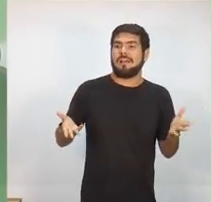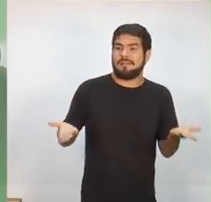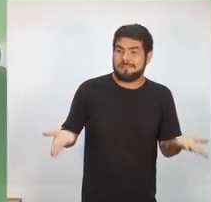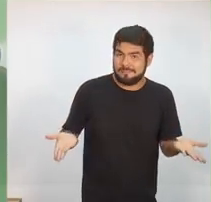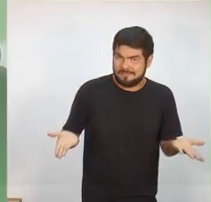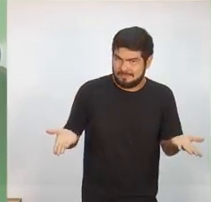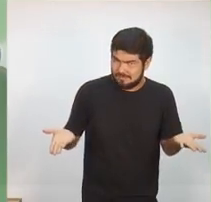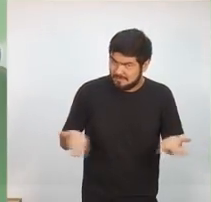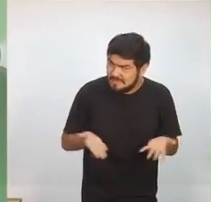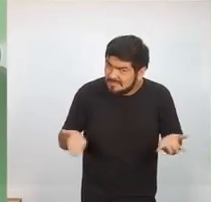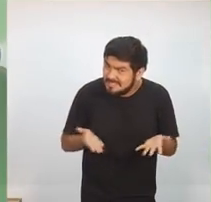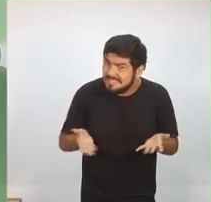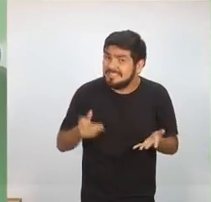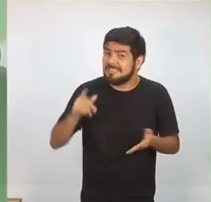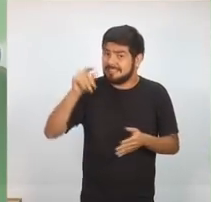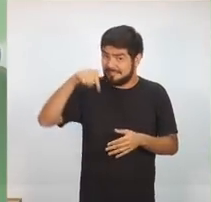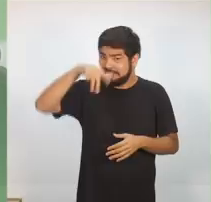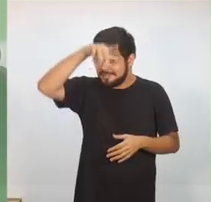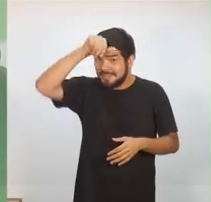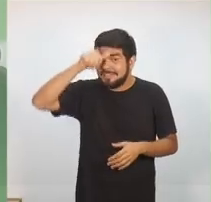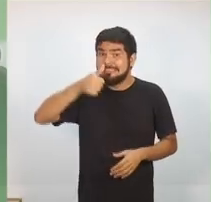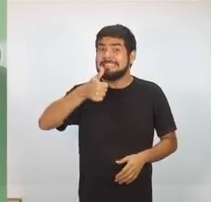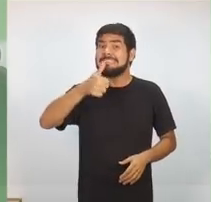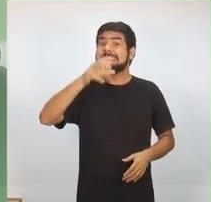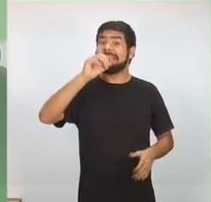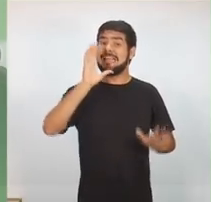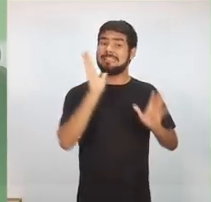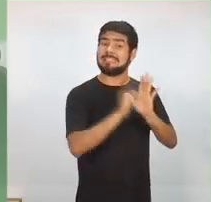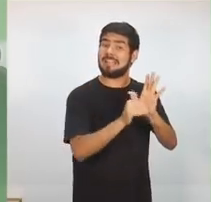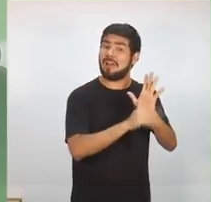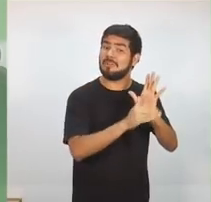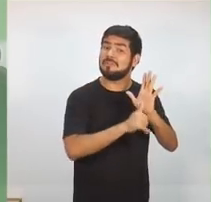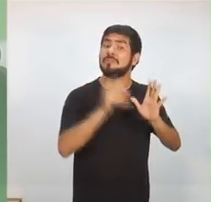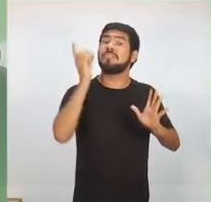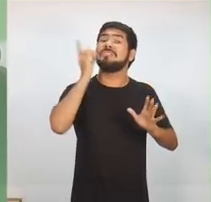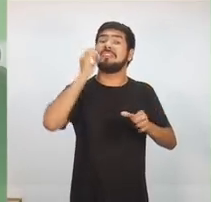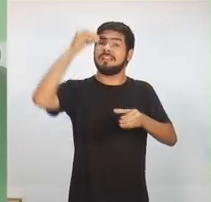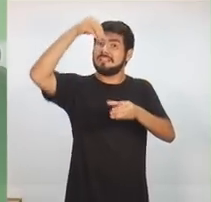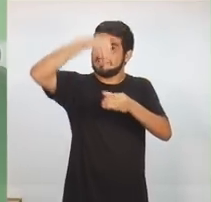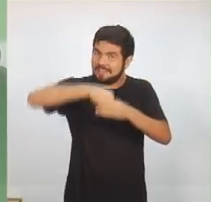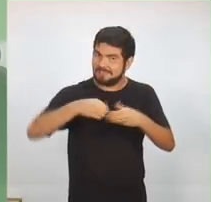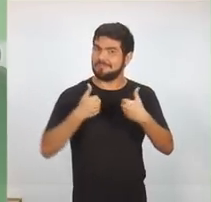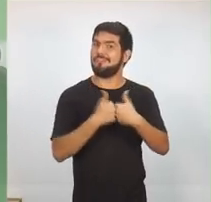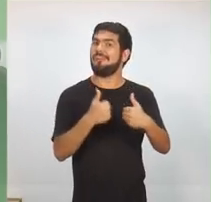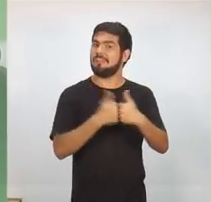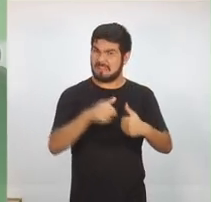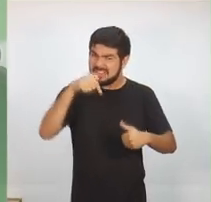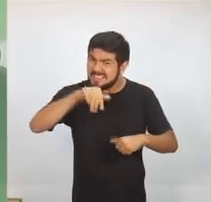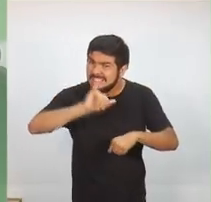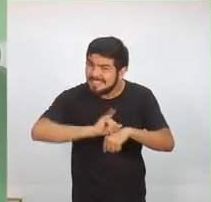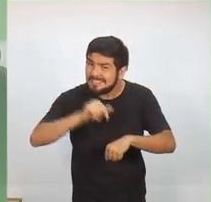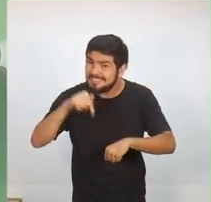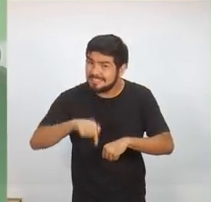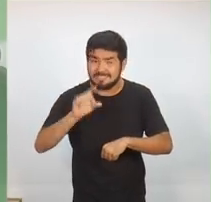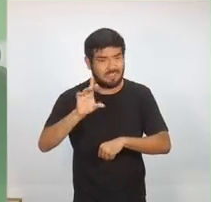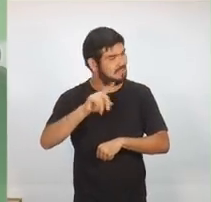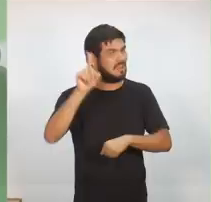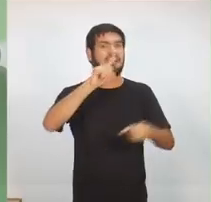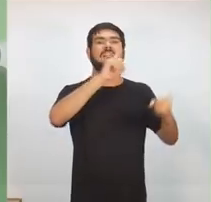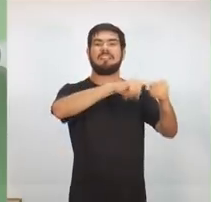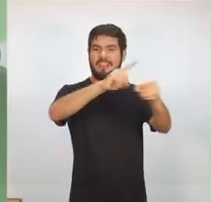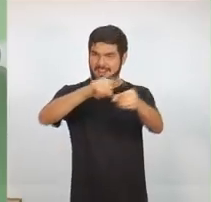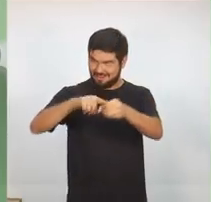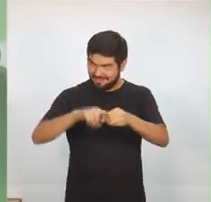em média, dez assaltos acontecem por dia nos ônibus. Isso não é só aqui na capital, não. No interior